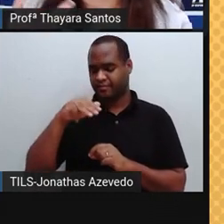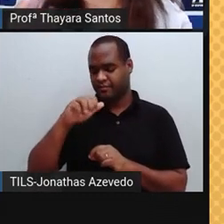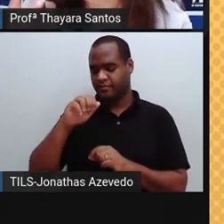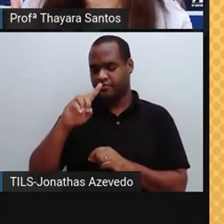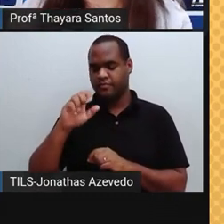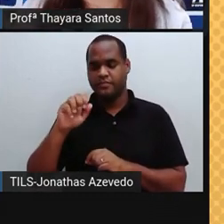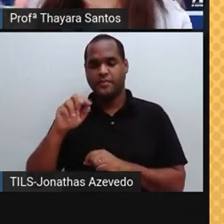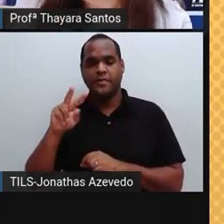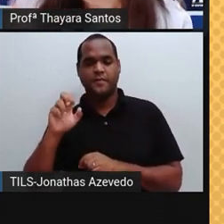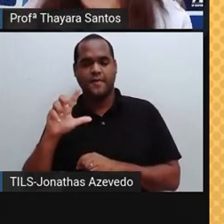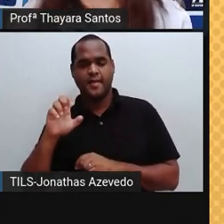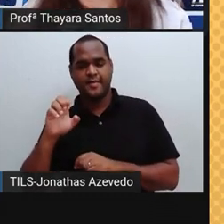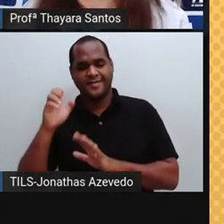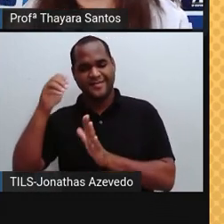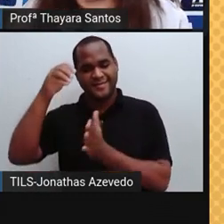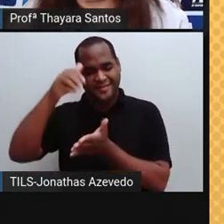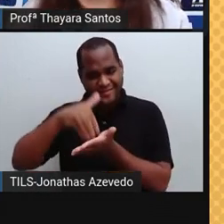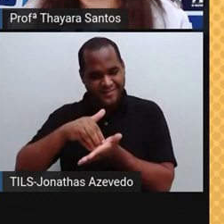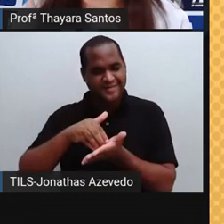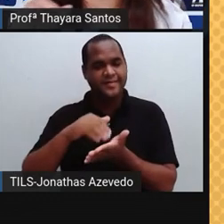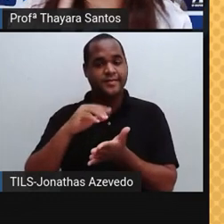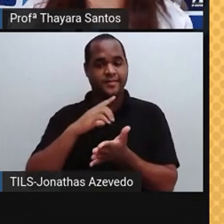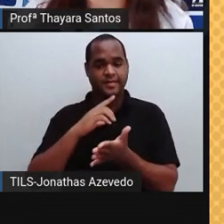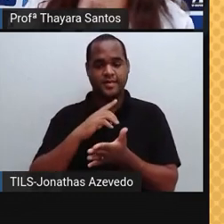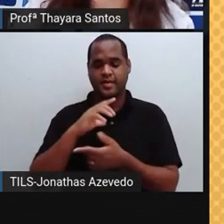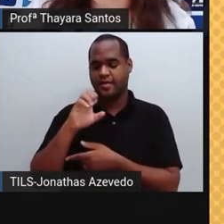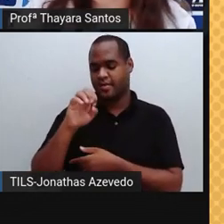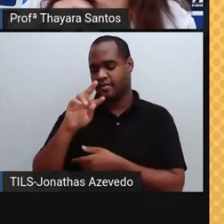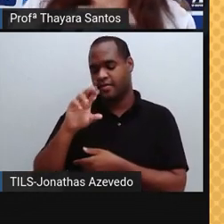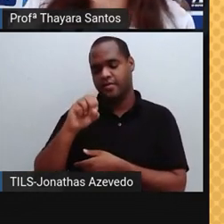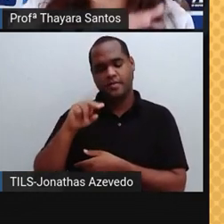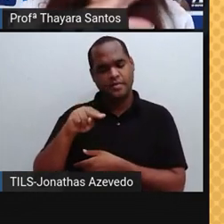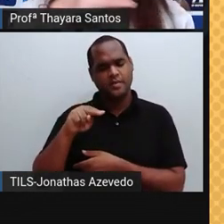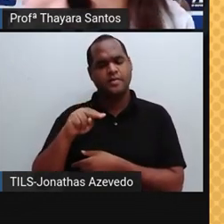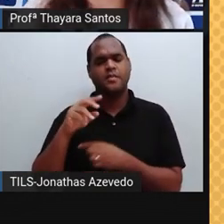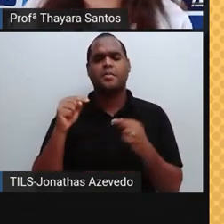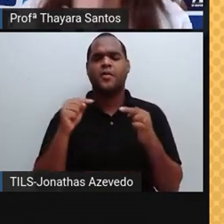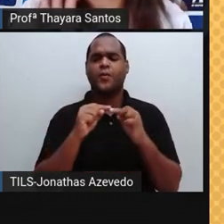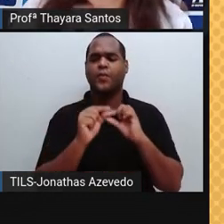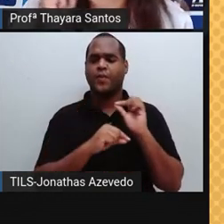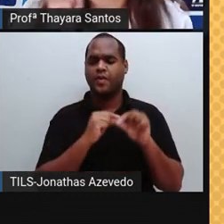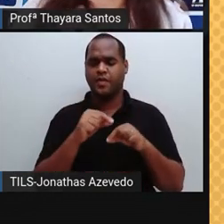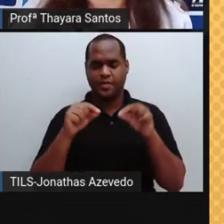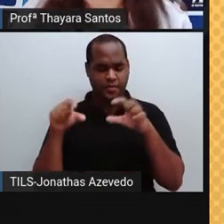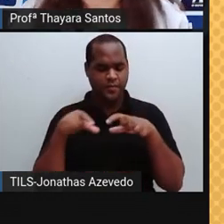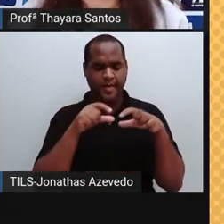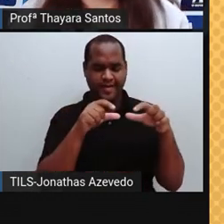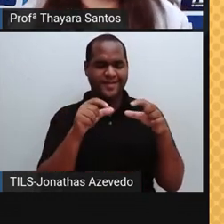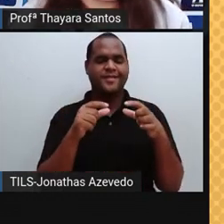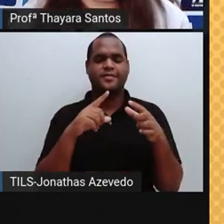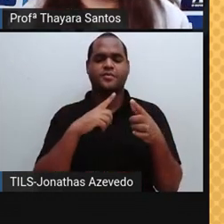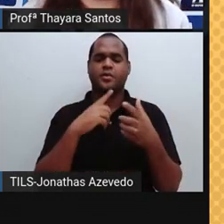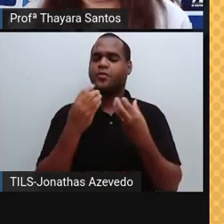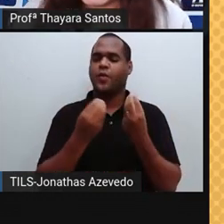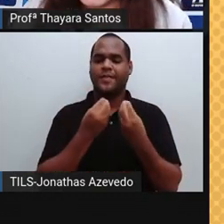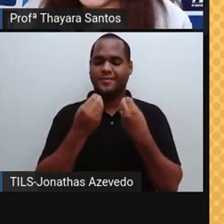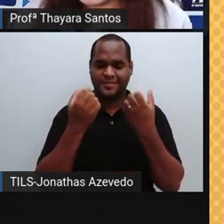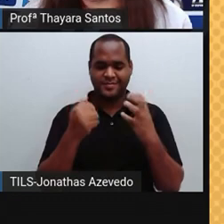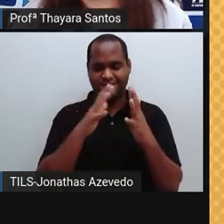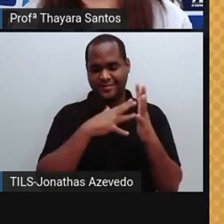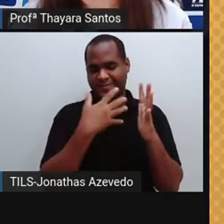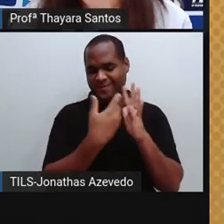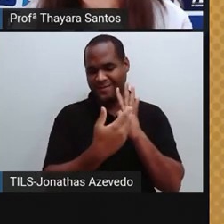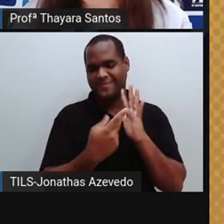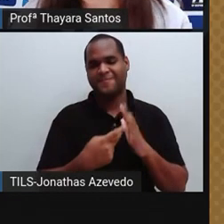É a última camada que vai conter elétrons. Isso também tem a ver com onde ele vai ser localizado nessa tabela periódica.